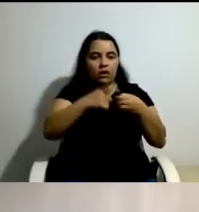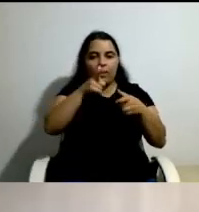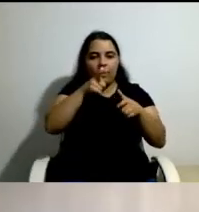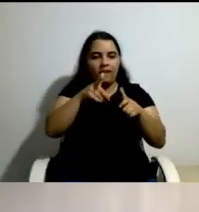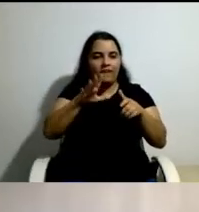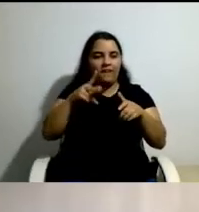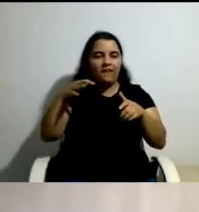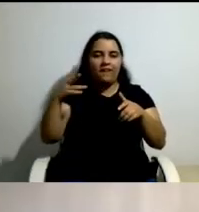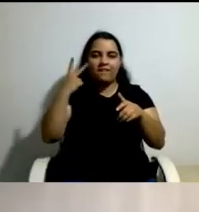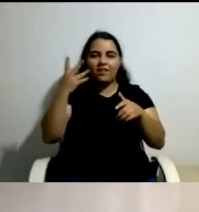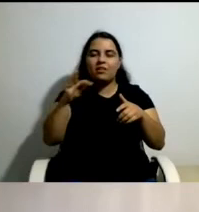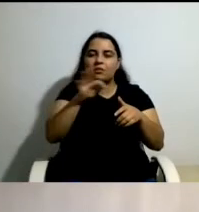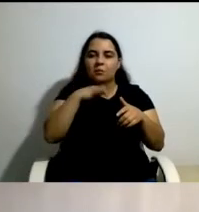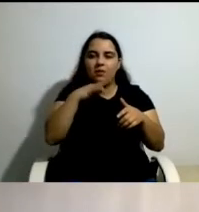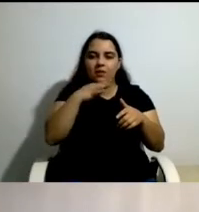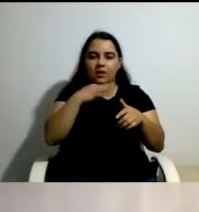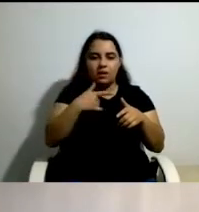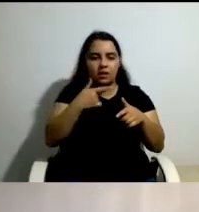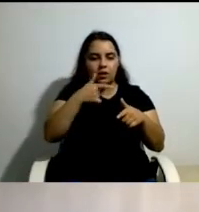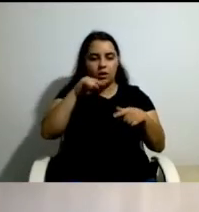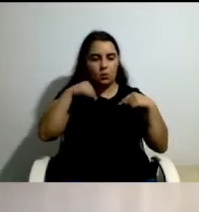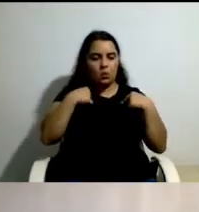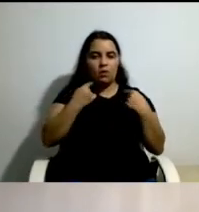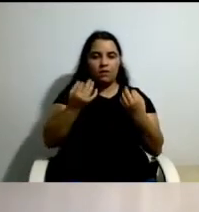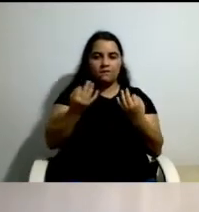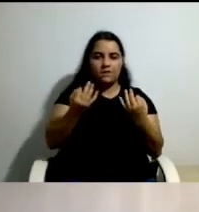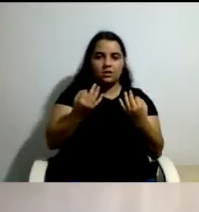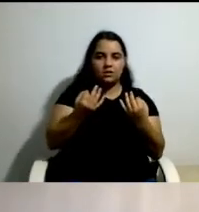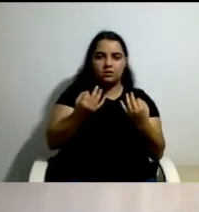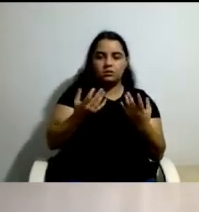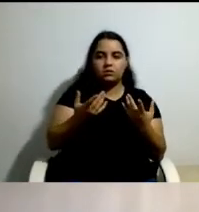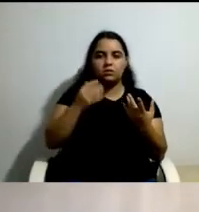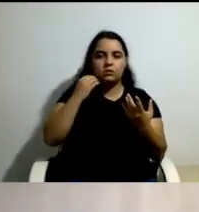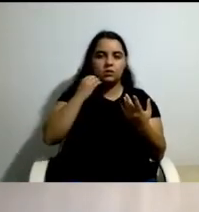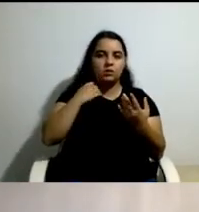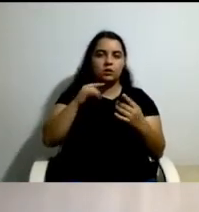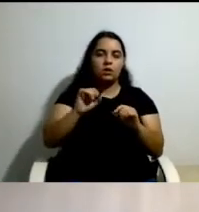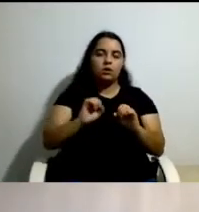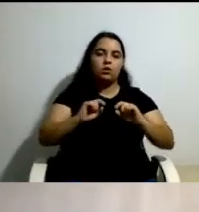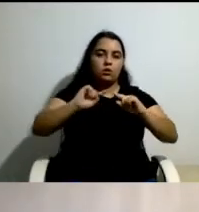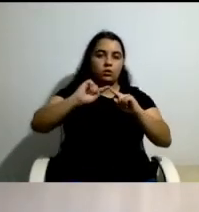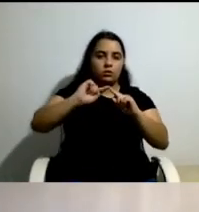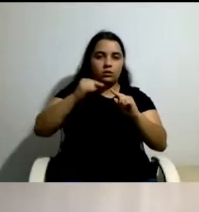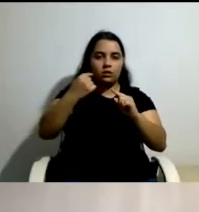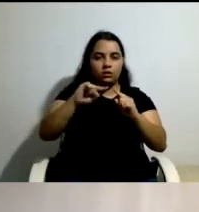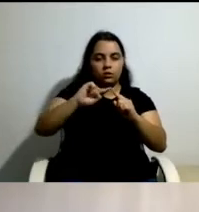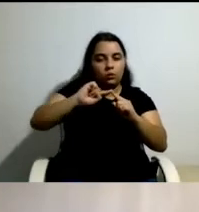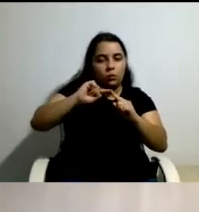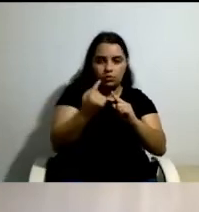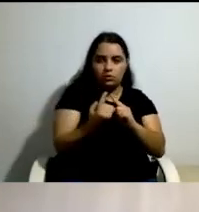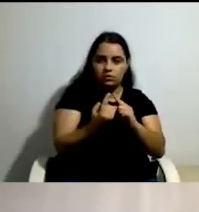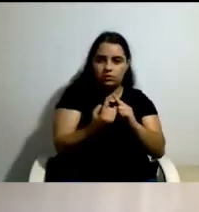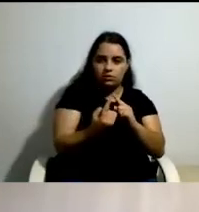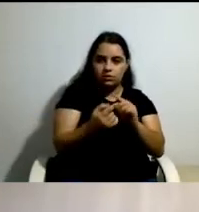domésticos. Ora, isto teve consequências claras em termos daquilo que foi a limitação inicial da